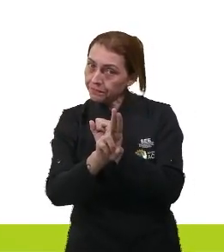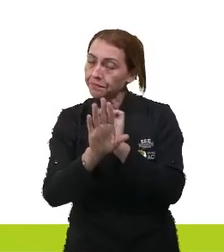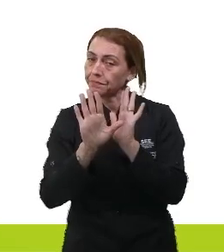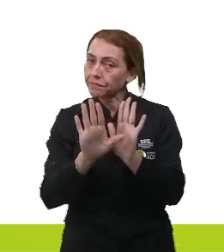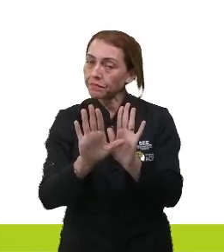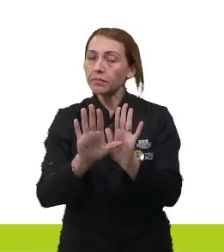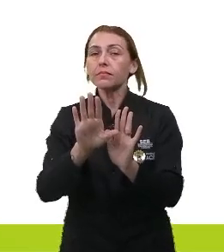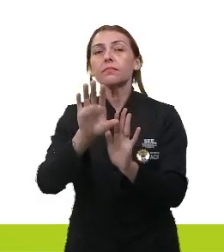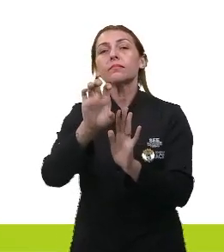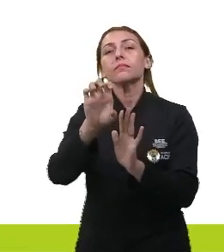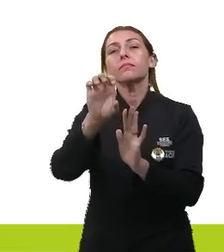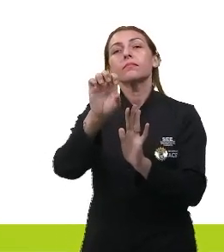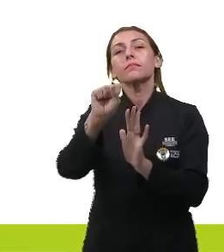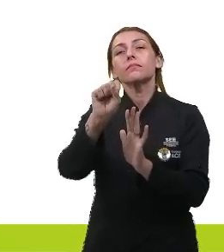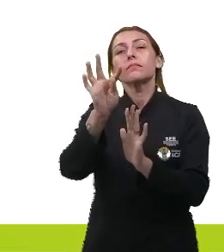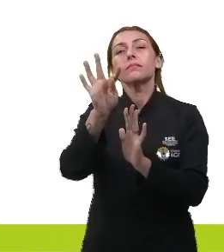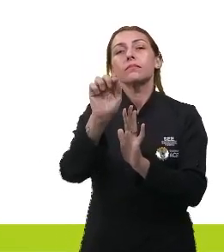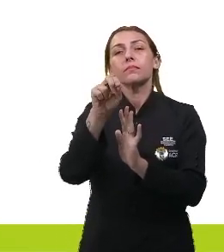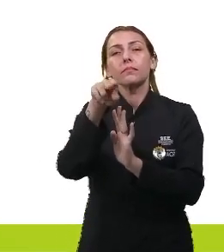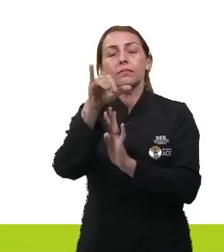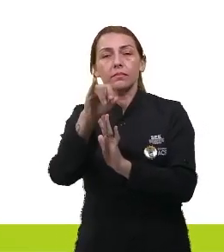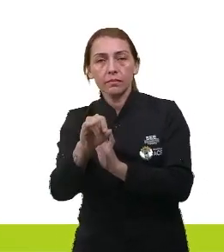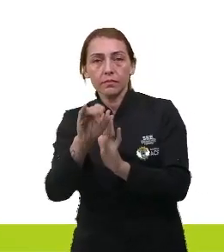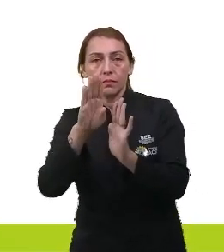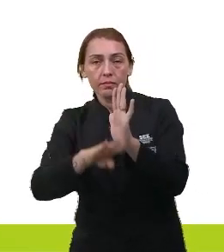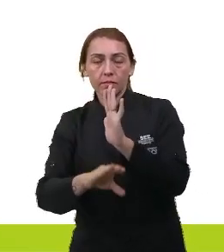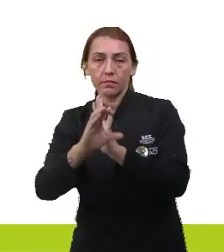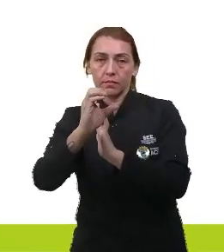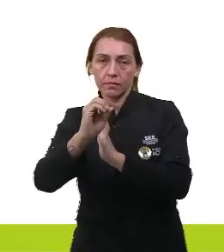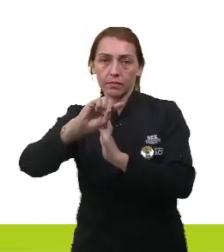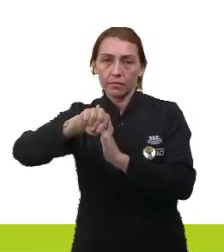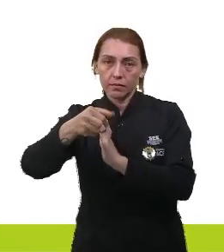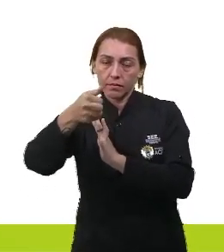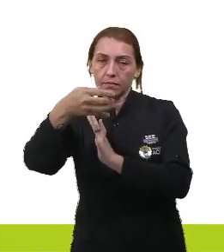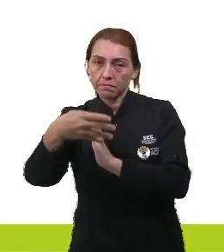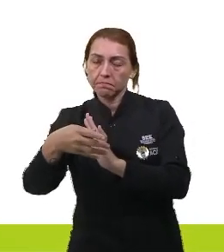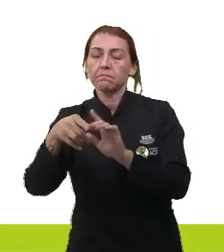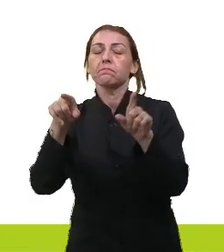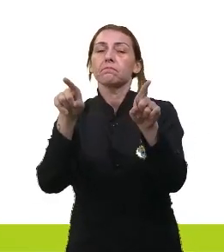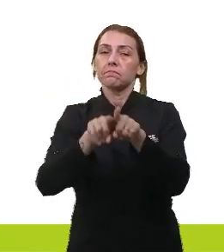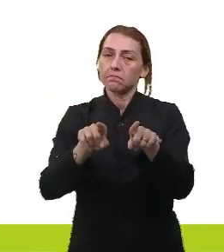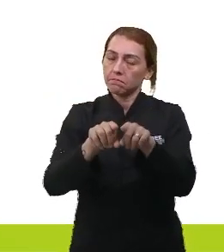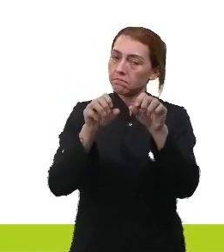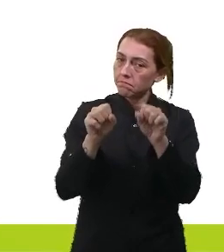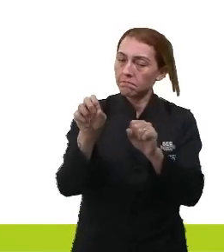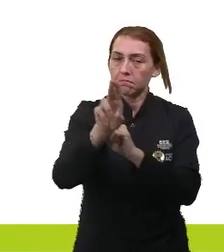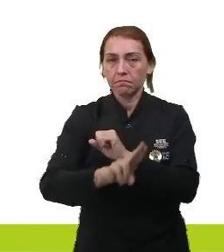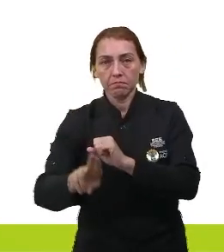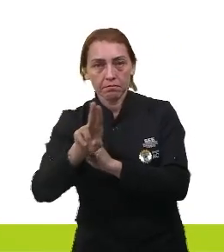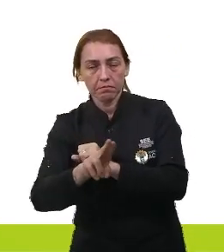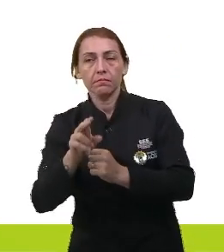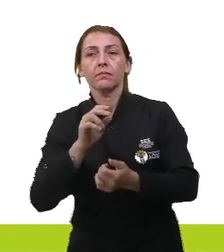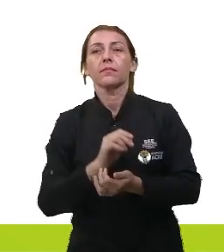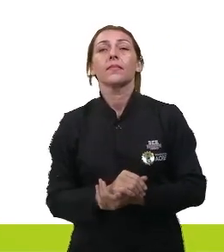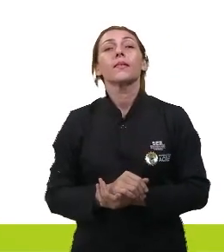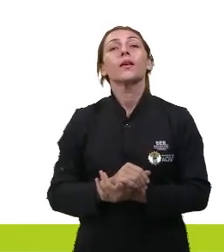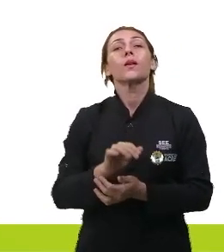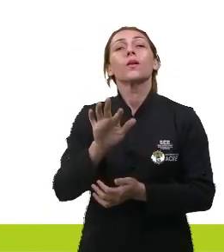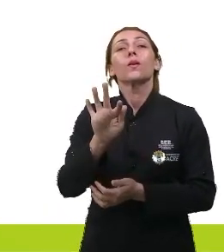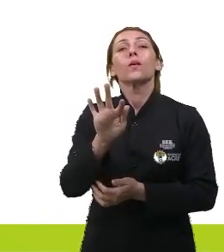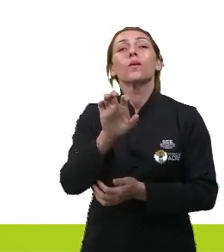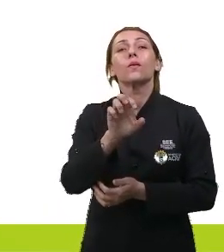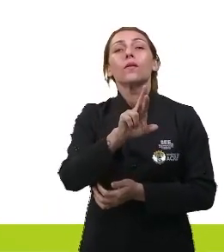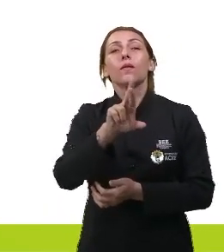O estanho. O estanho tem um potencial de menos 0,14. Também posso usar o estanho. Ferro.